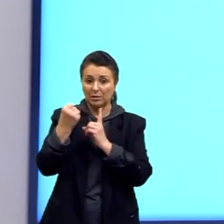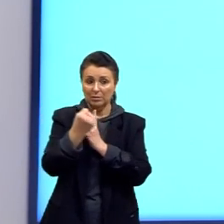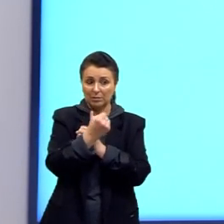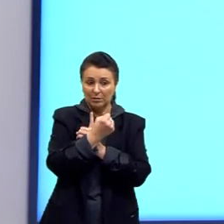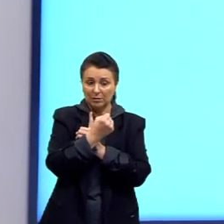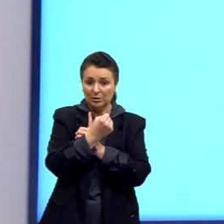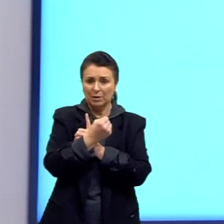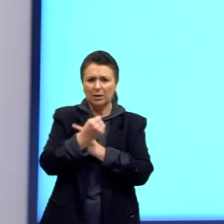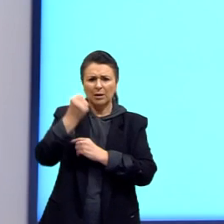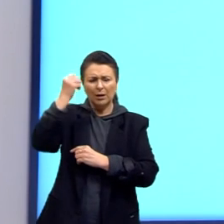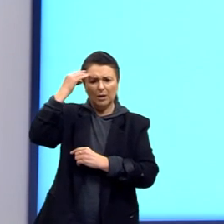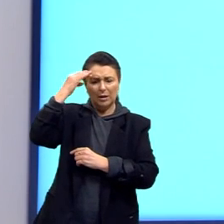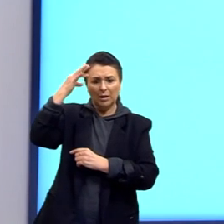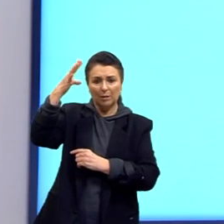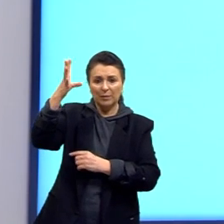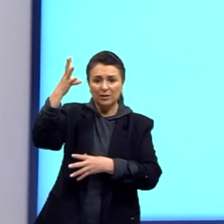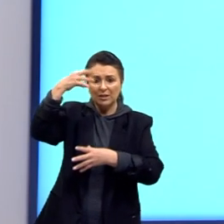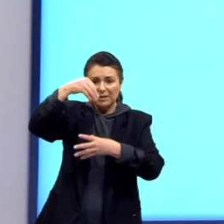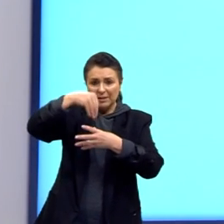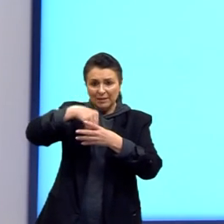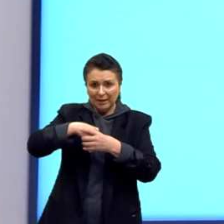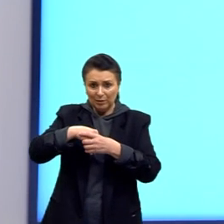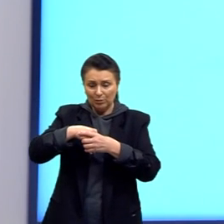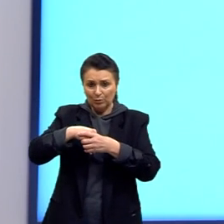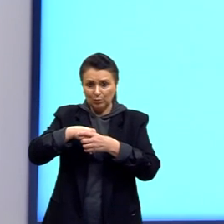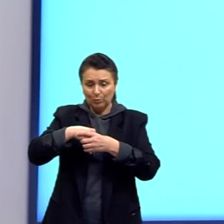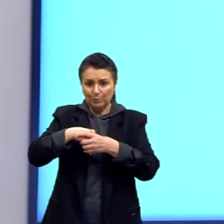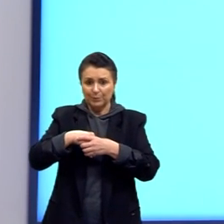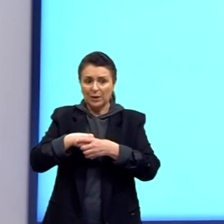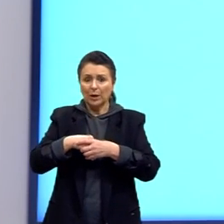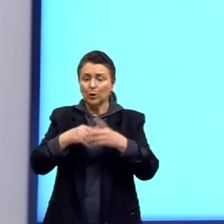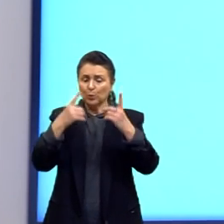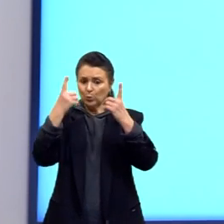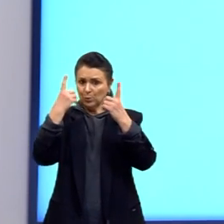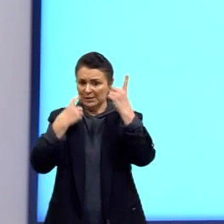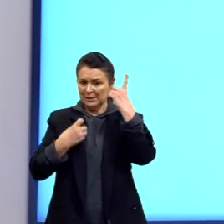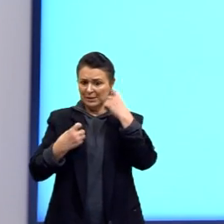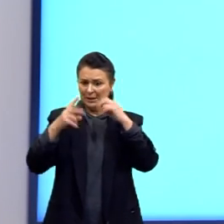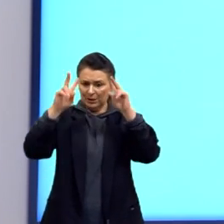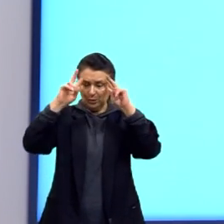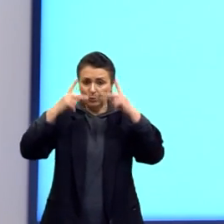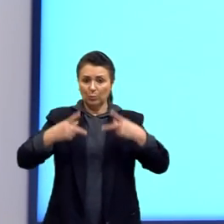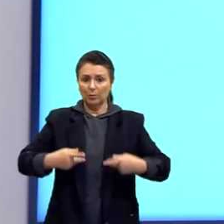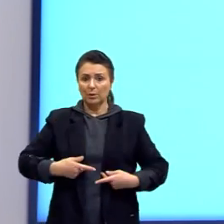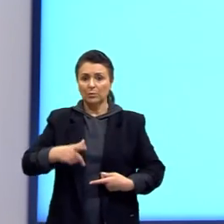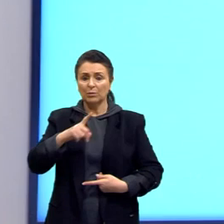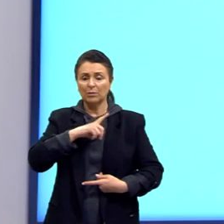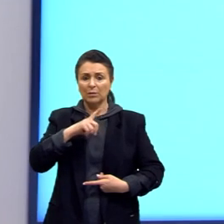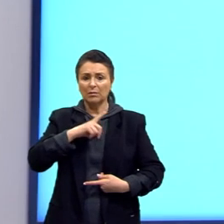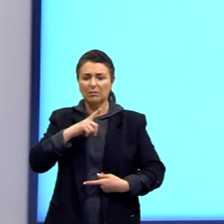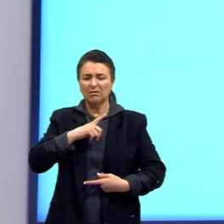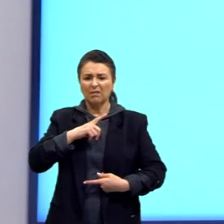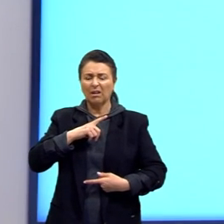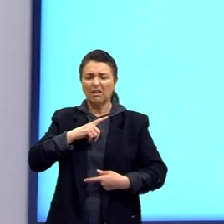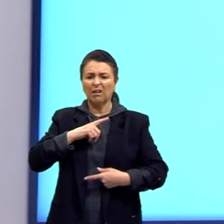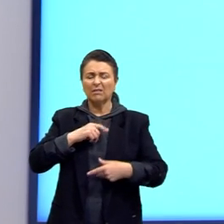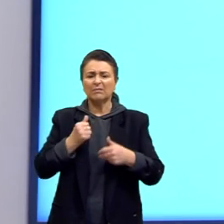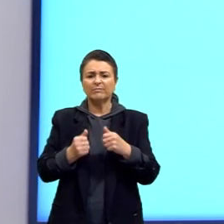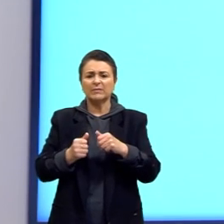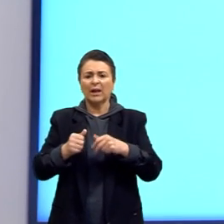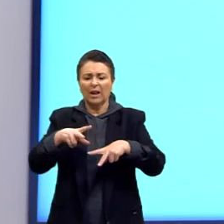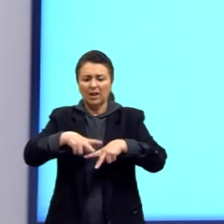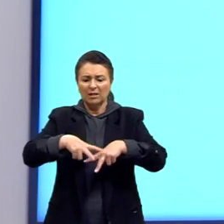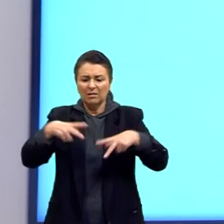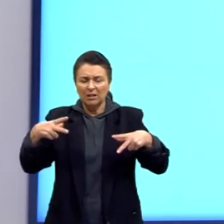dentro mesmo dos seres vivos, dos seres humanos, tem etnias, classes